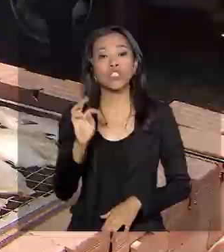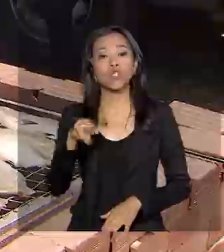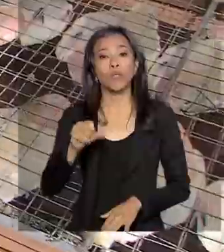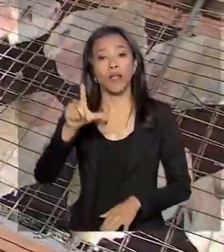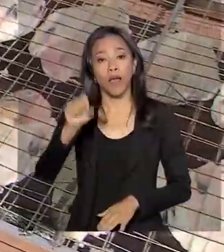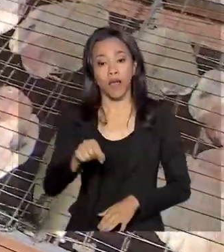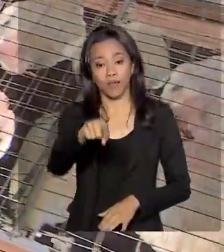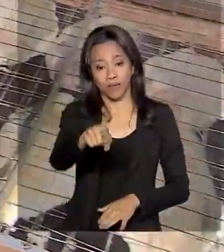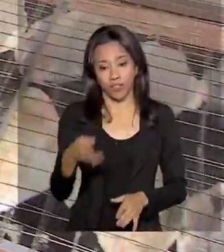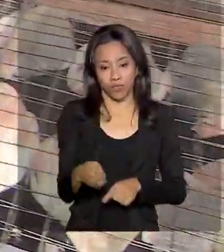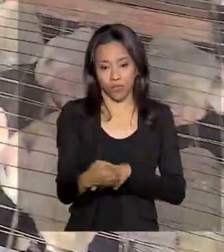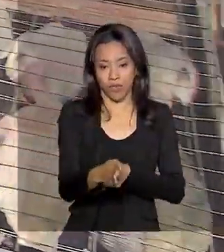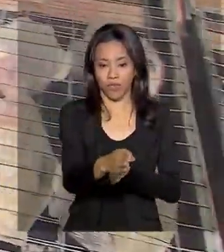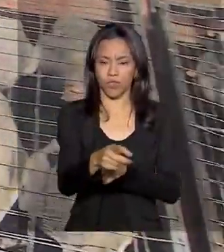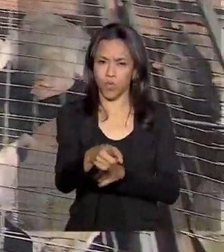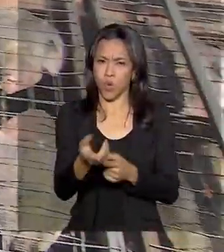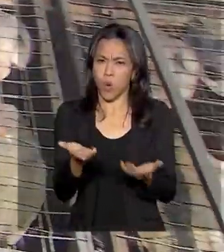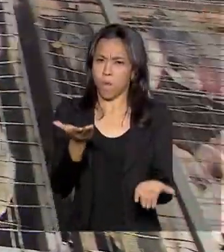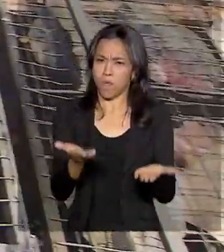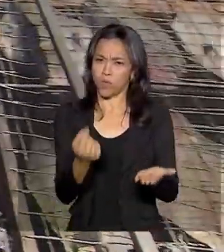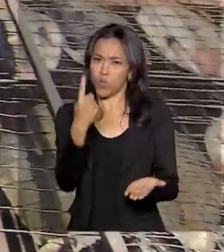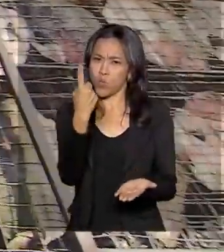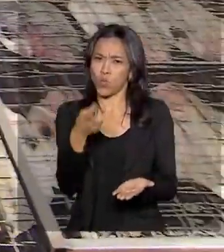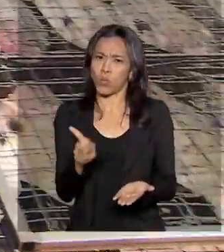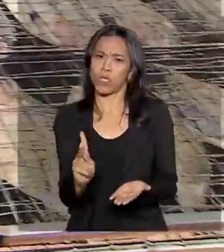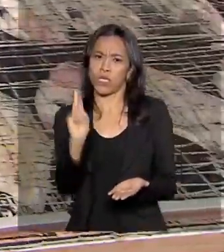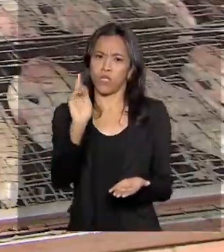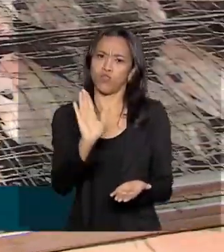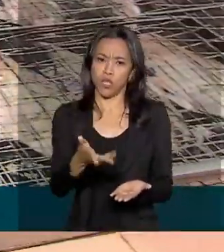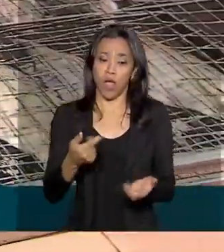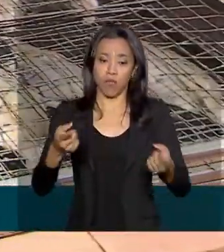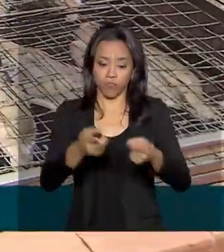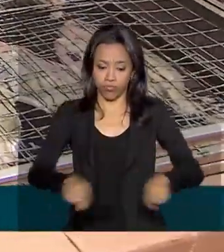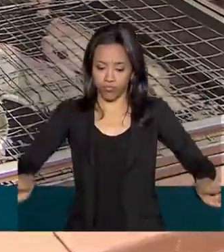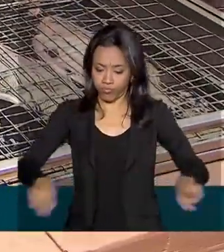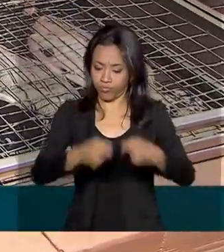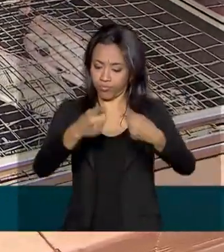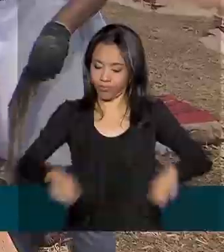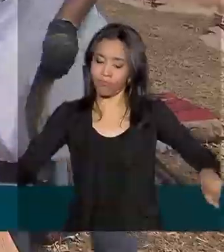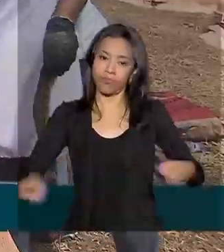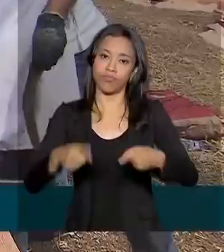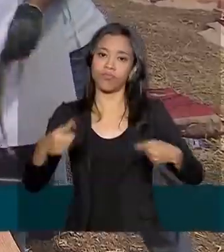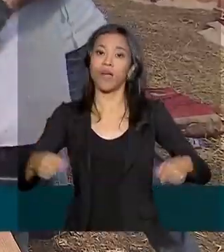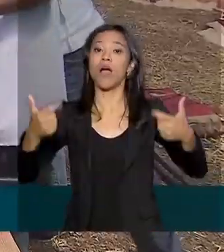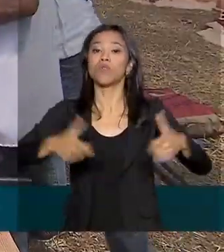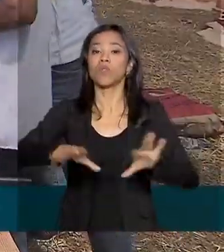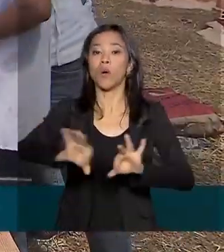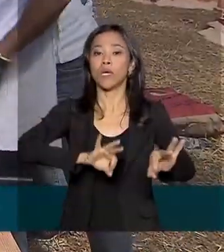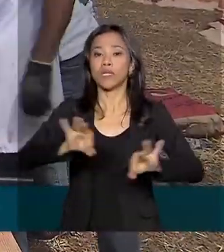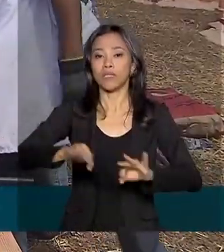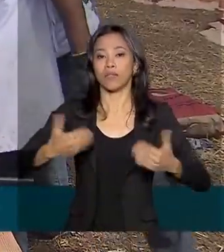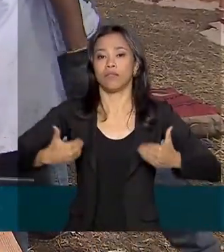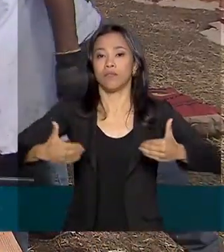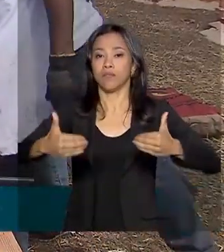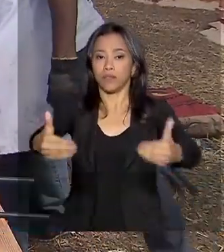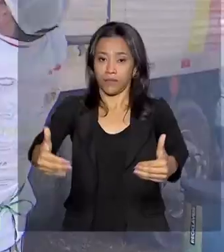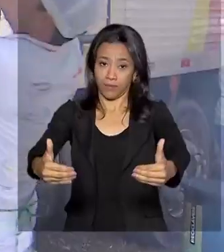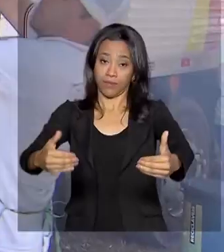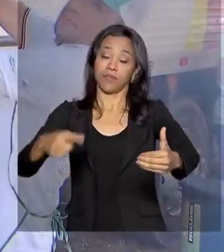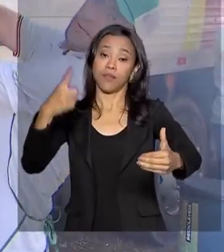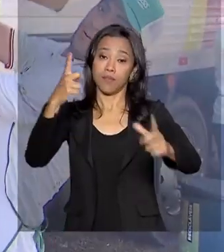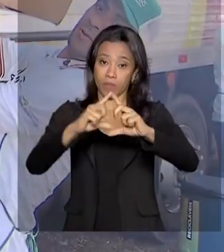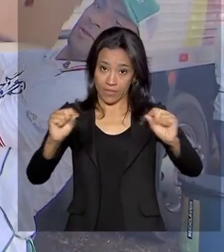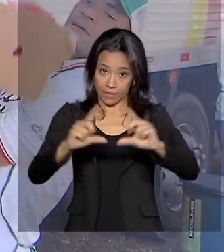Amazônia, com um peso médio de um quilo, foram assadas em churrasqueiras de chão montadas no gramado da Esplanada dos